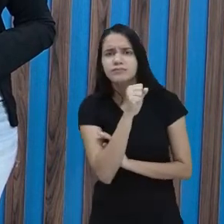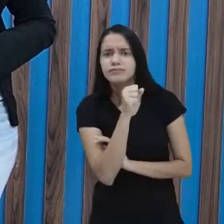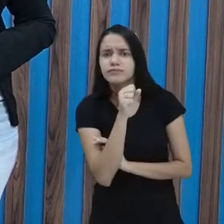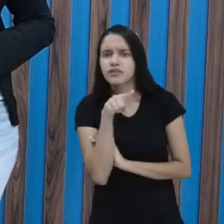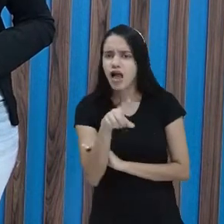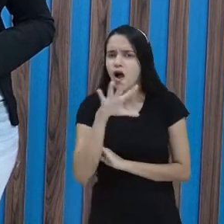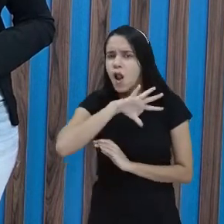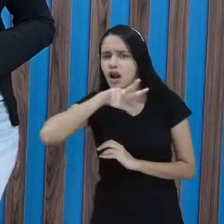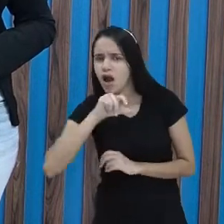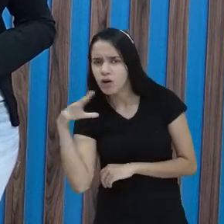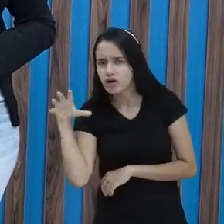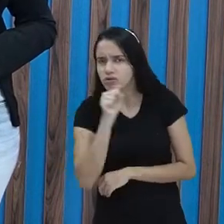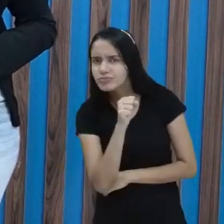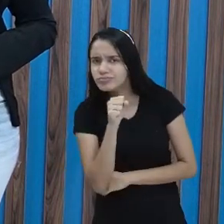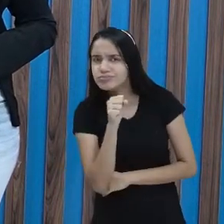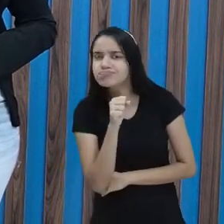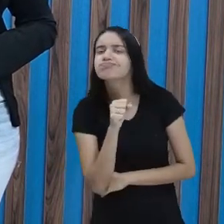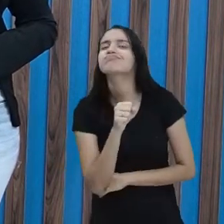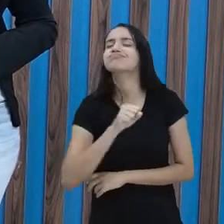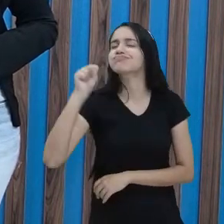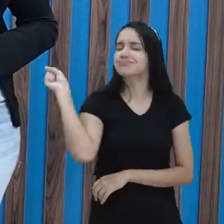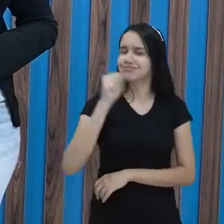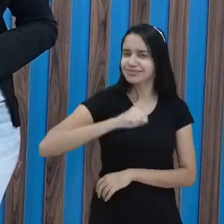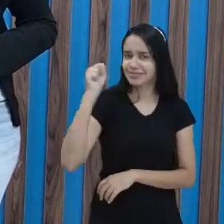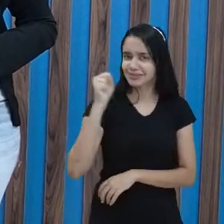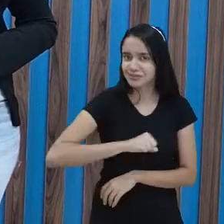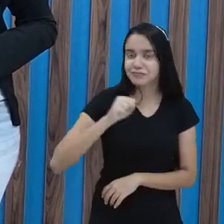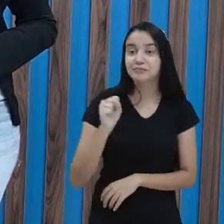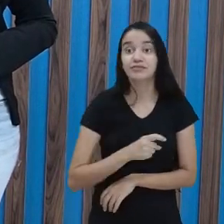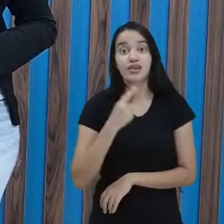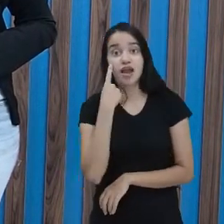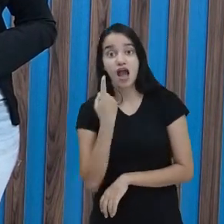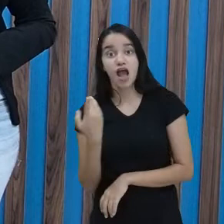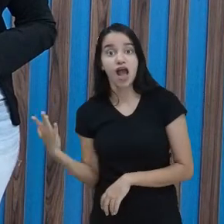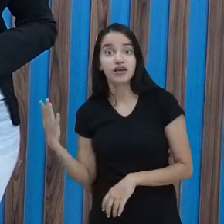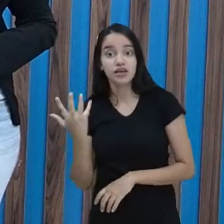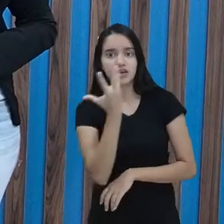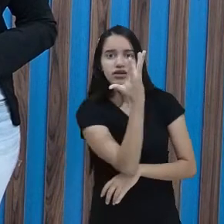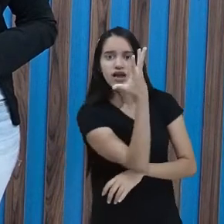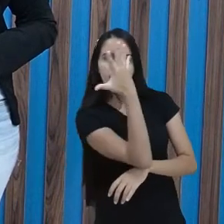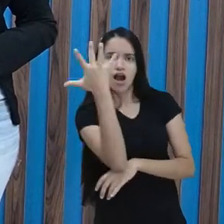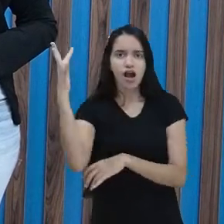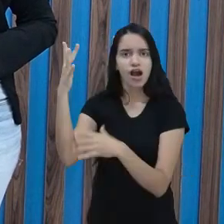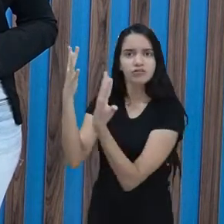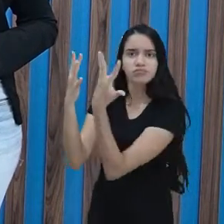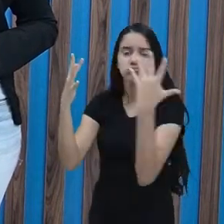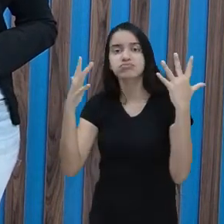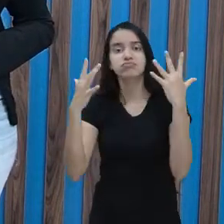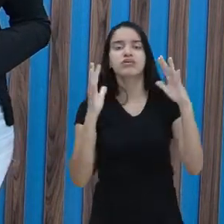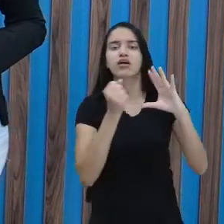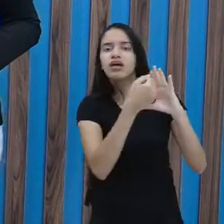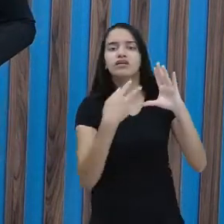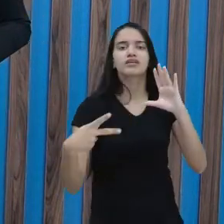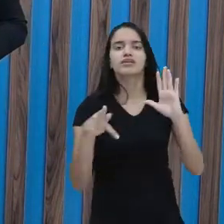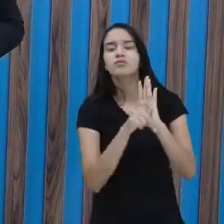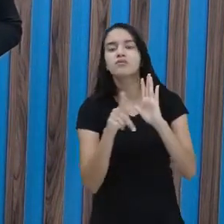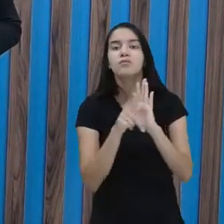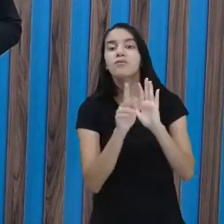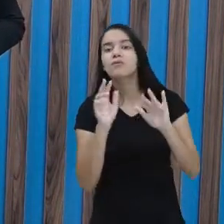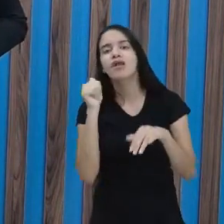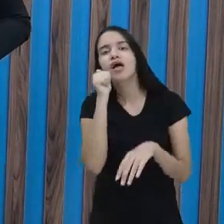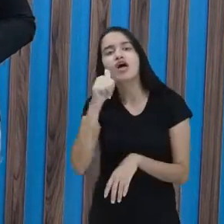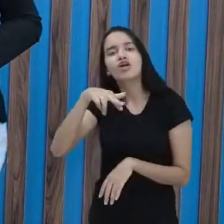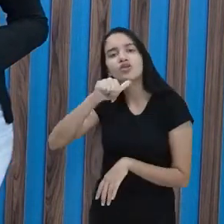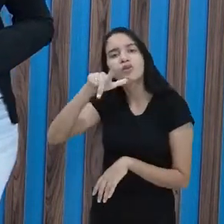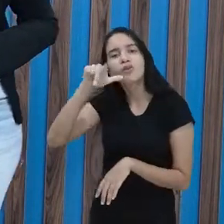Será que o leão é rápido? Bastante, hein? E a árvore? Quais características, Nuala?